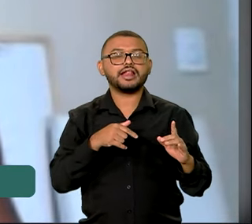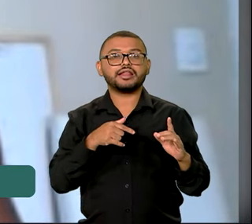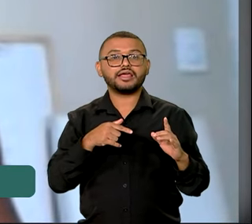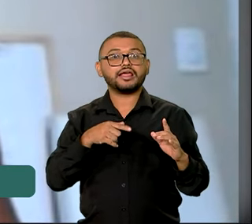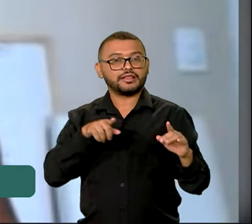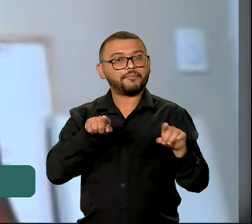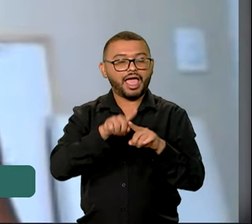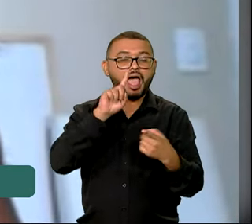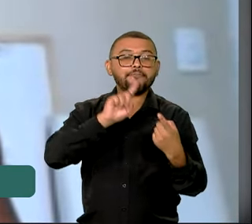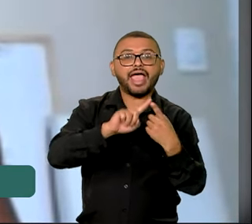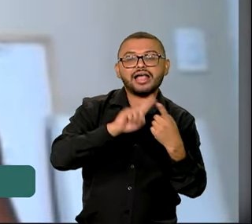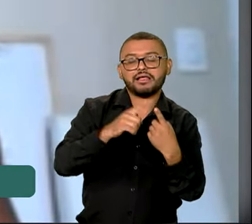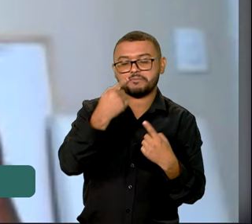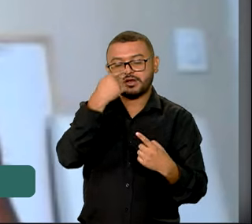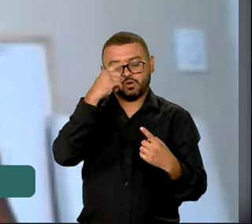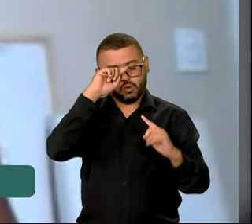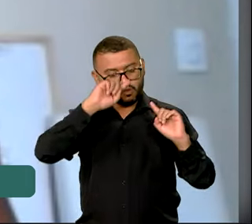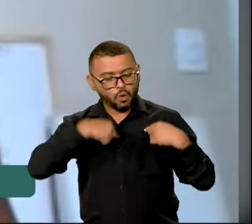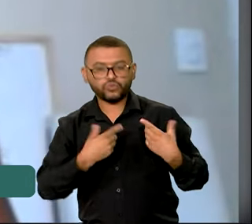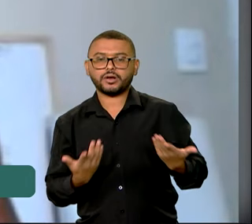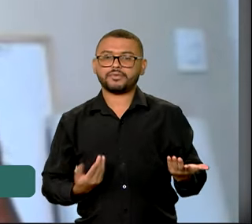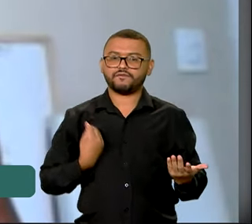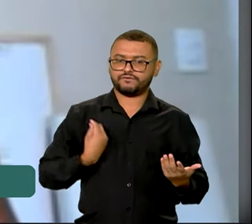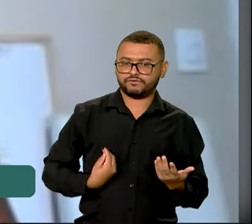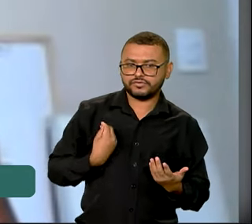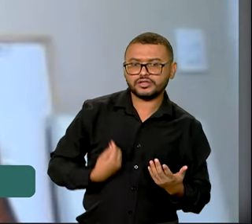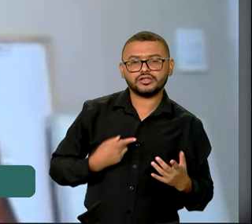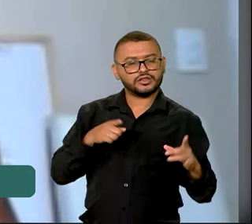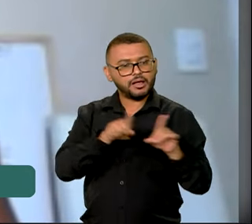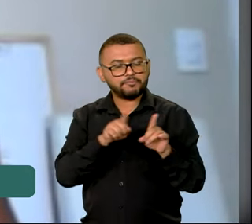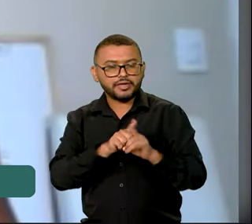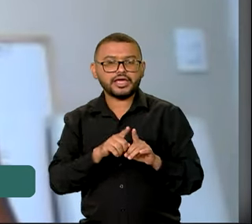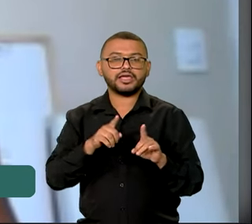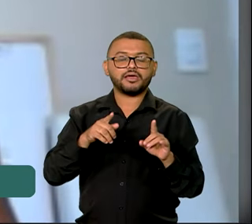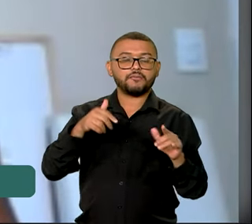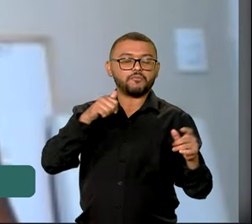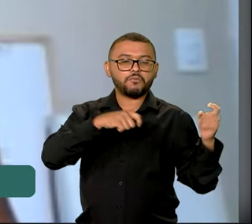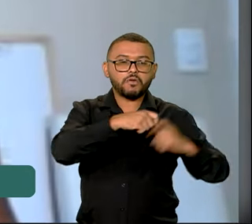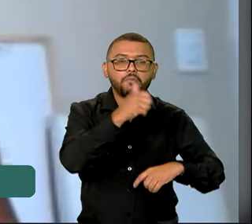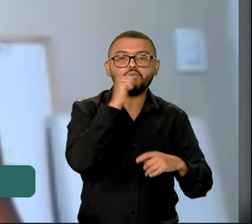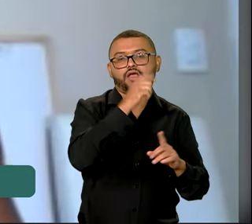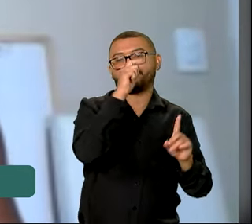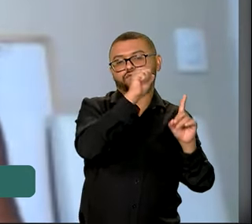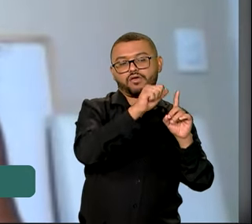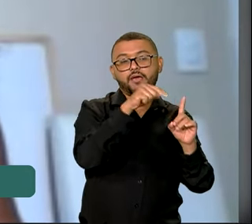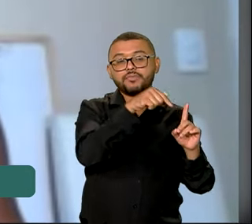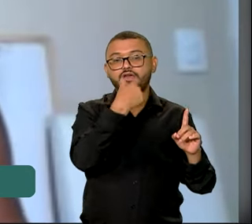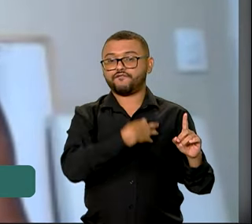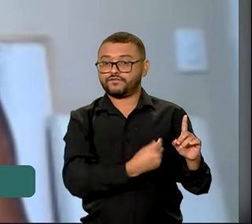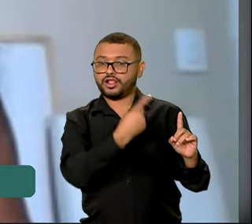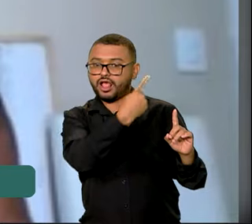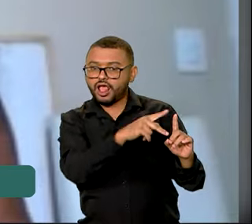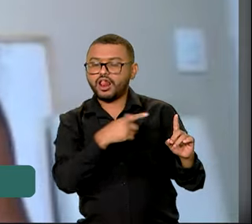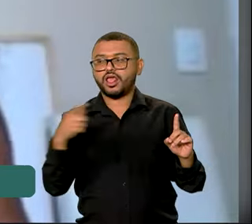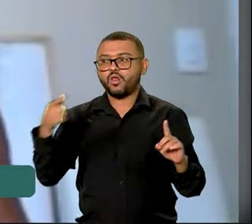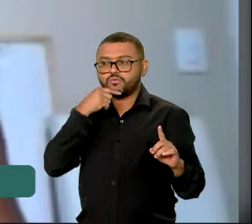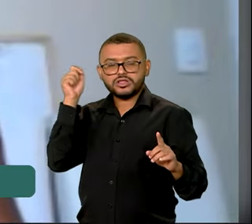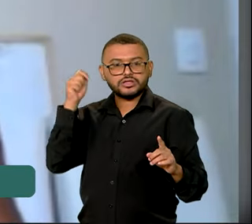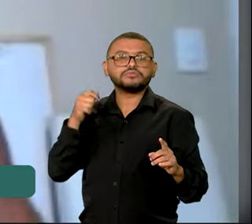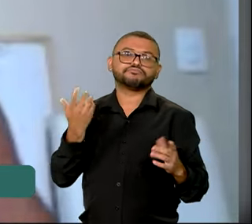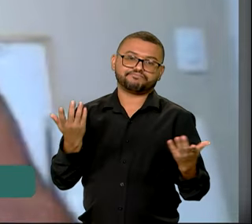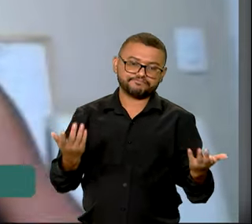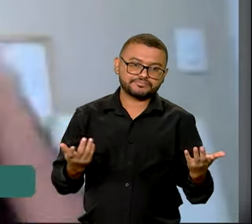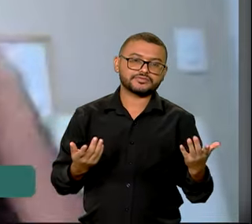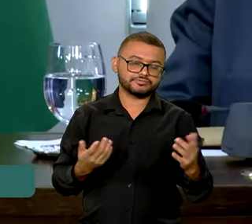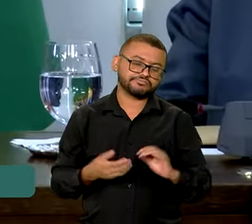por ameaça. Ameaça à minha pessoa e pelos abusos contra a minha filha, que foi no segundo relacionamento